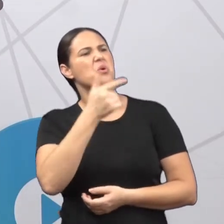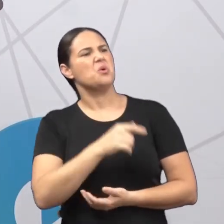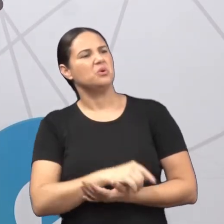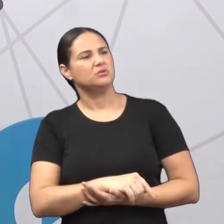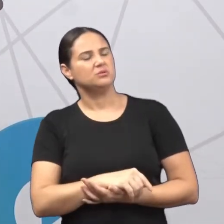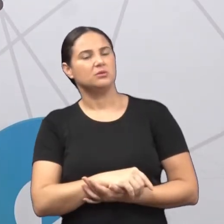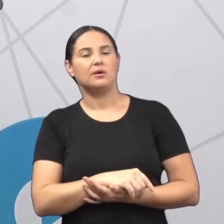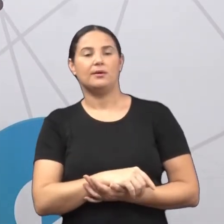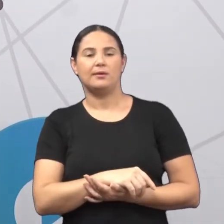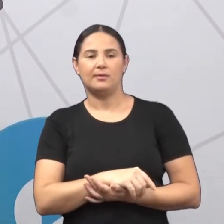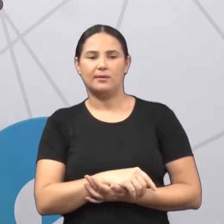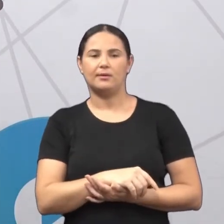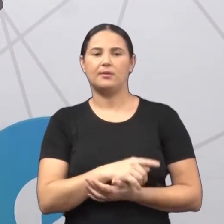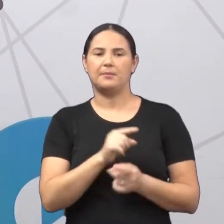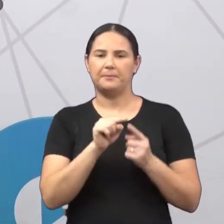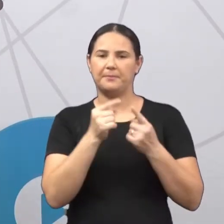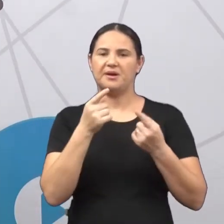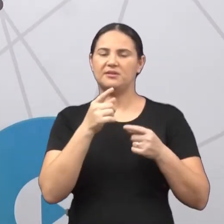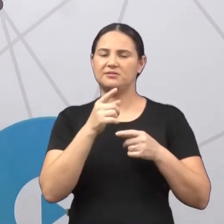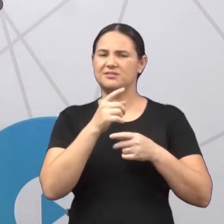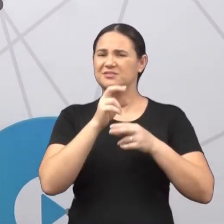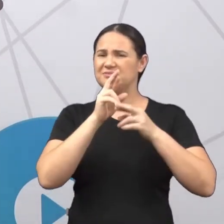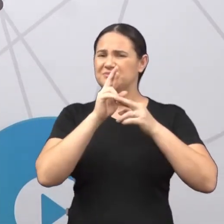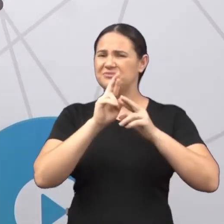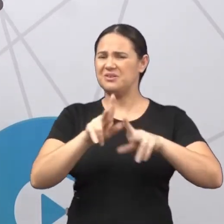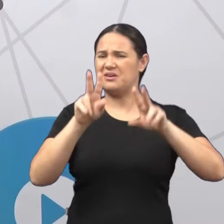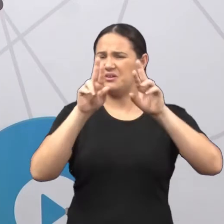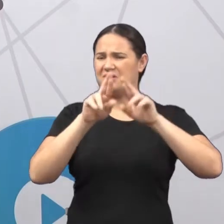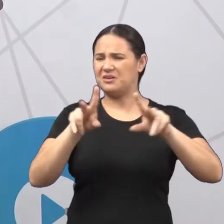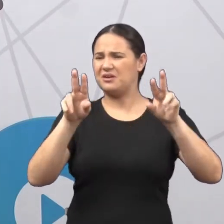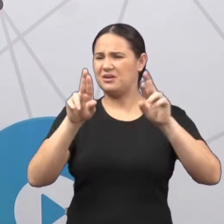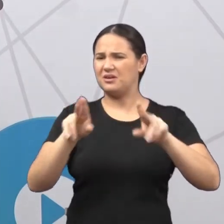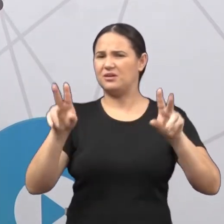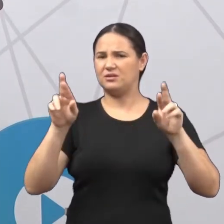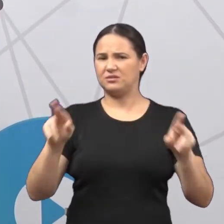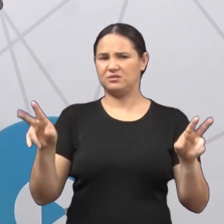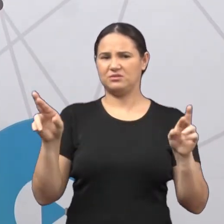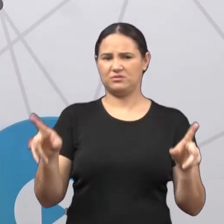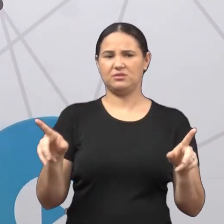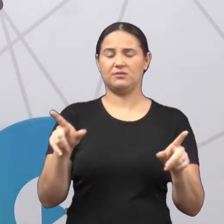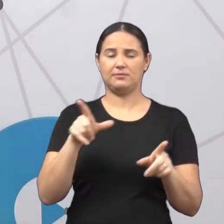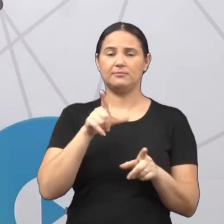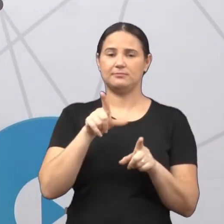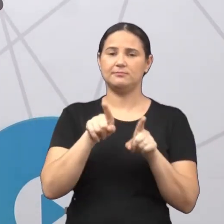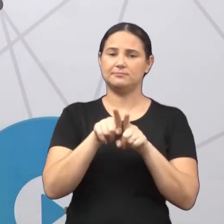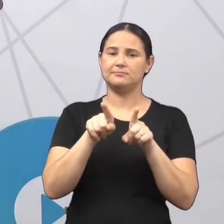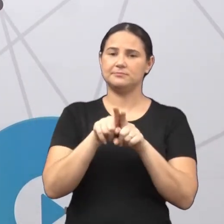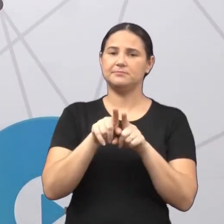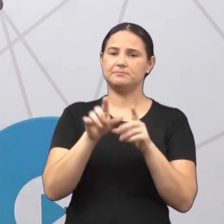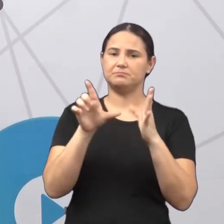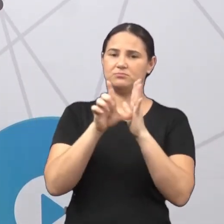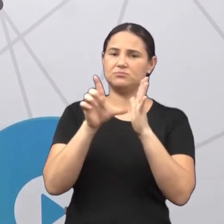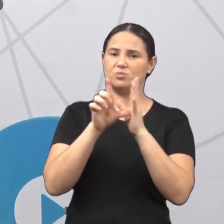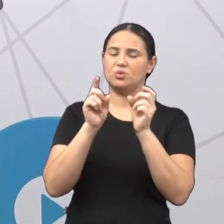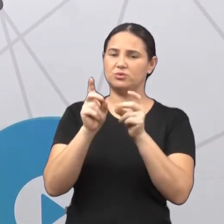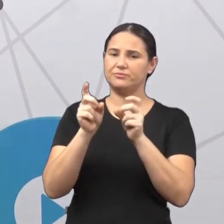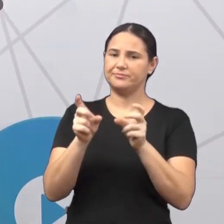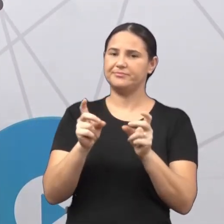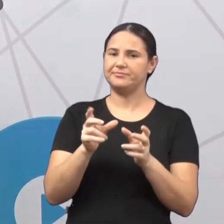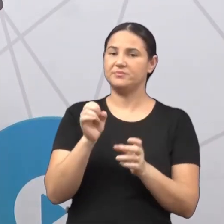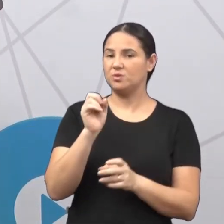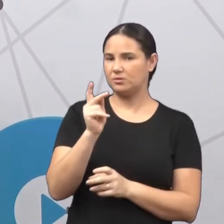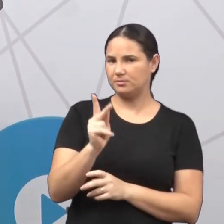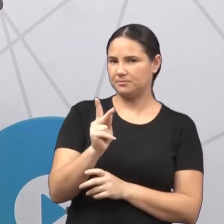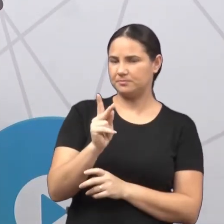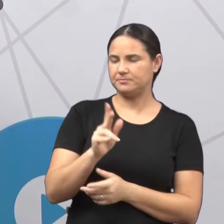Entre outros, quer dizer vários, vários e vários outros tipos de comércio. Tudo certinho?